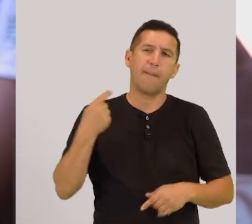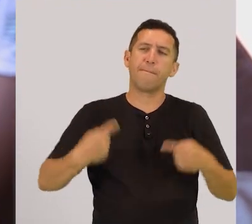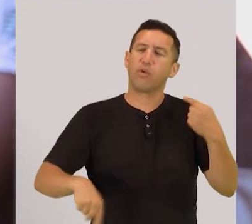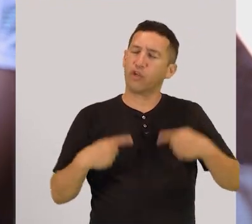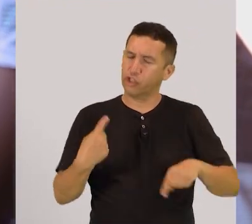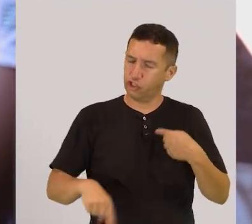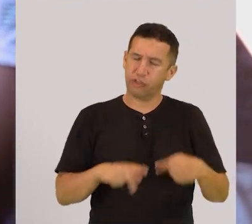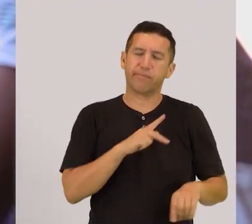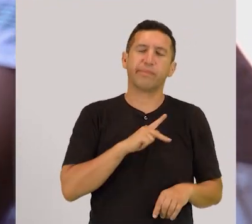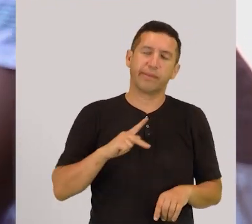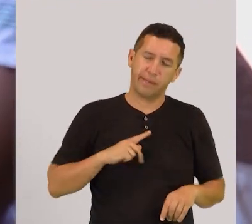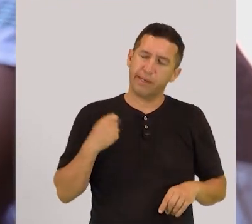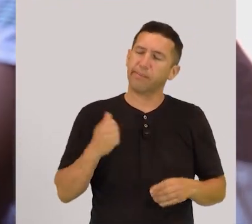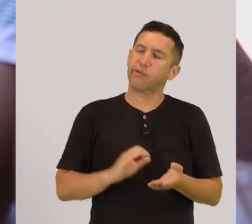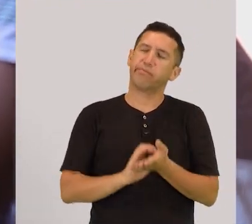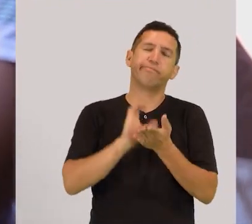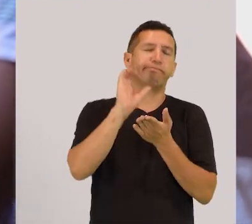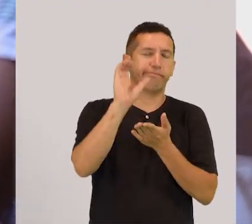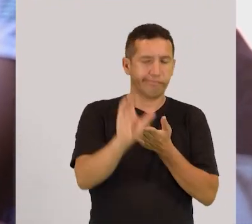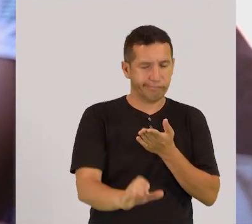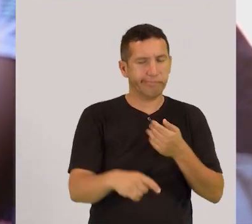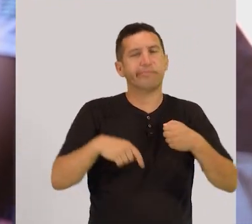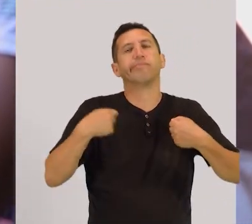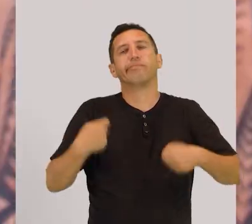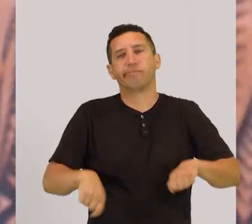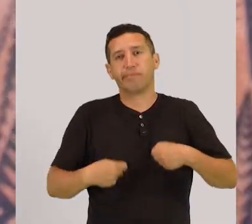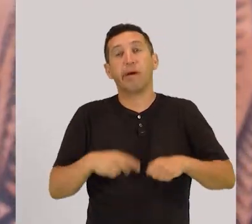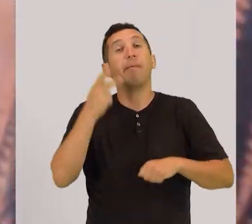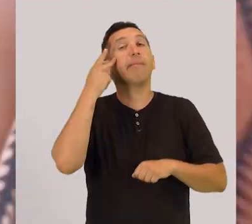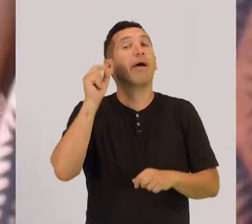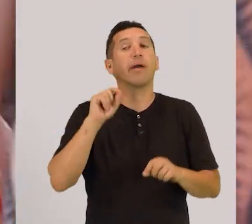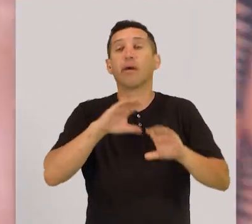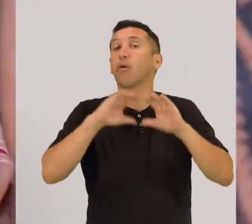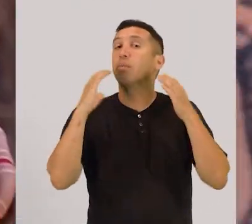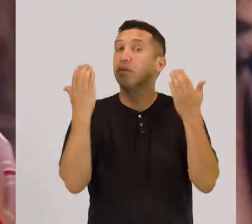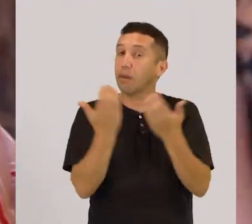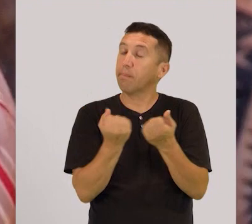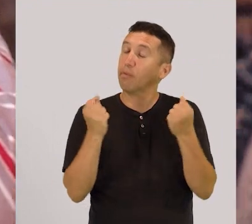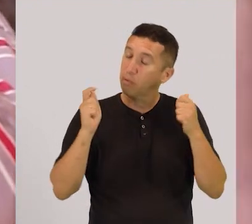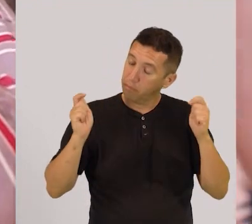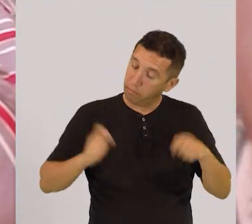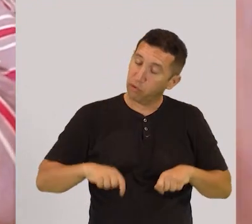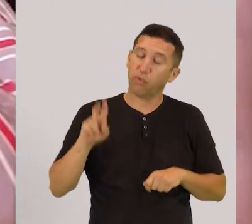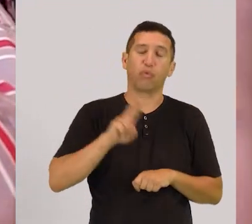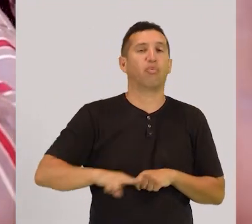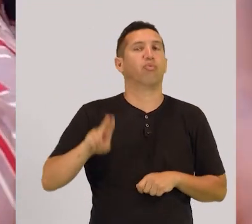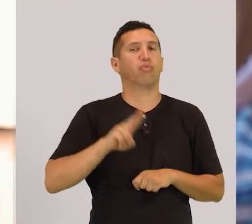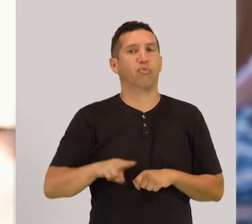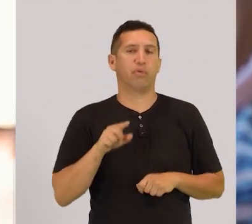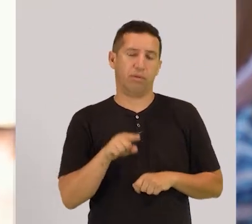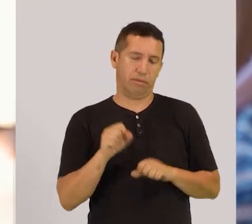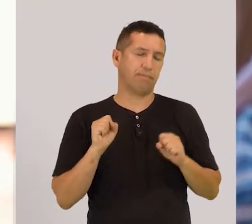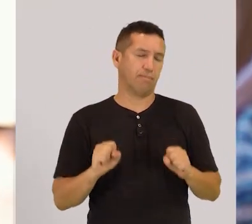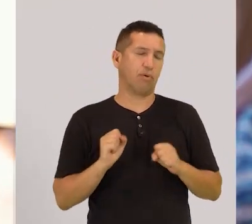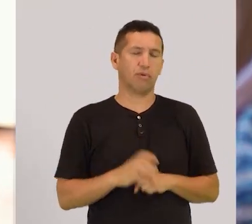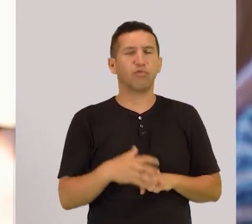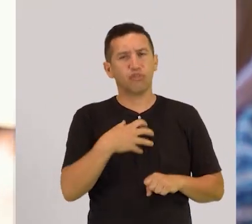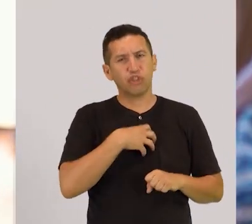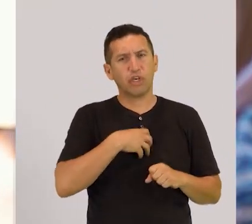públicas, necessitam de recursos para que essas comunidades possam usufruir dessas terras de uma maneira